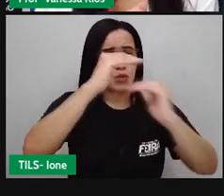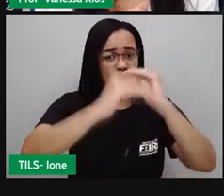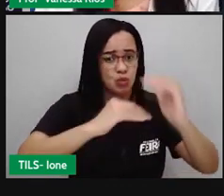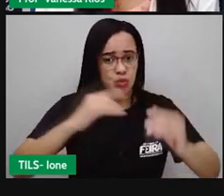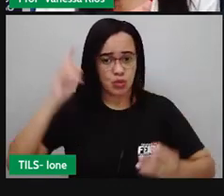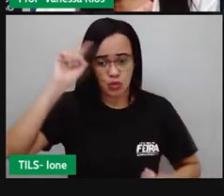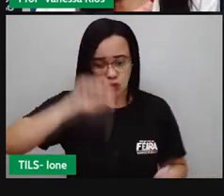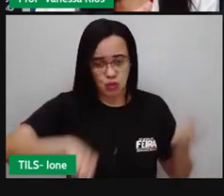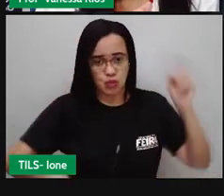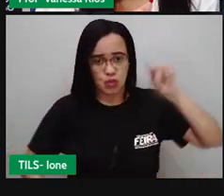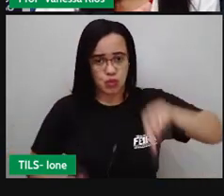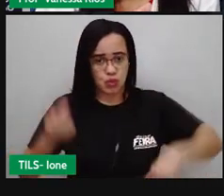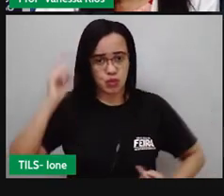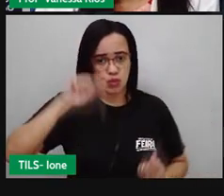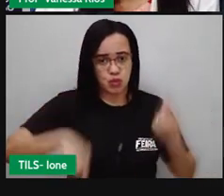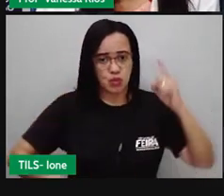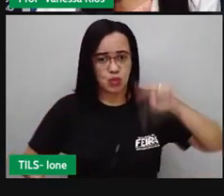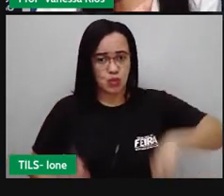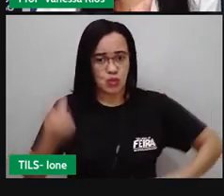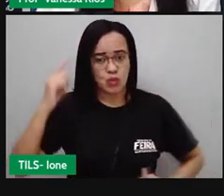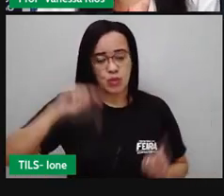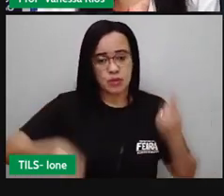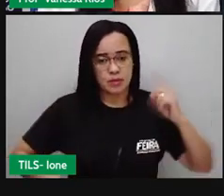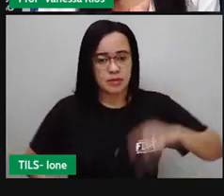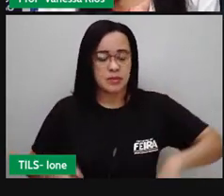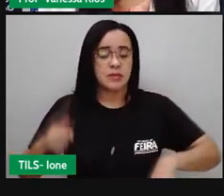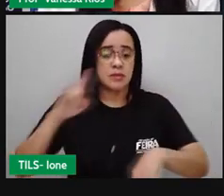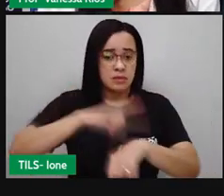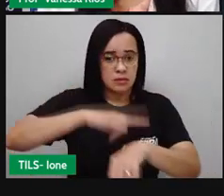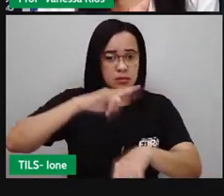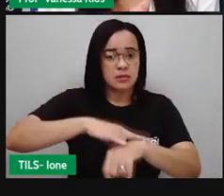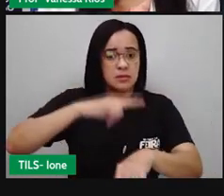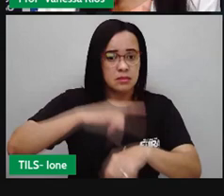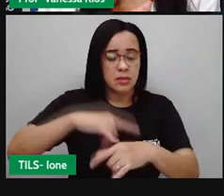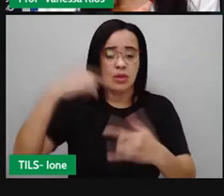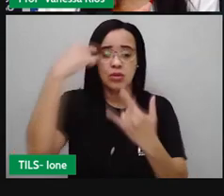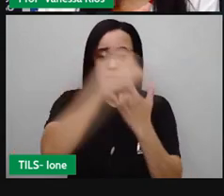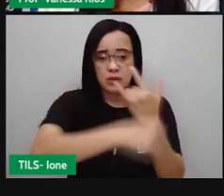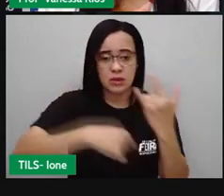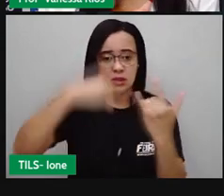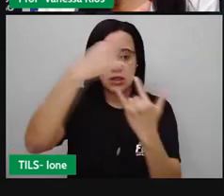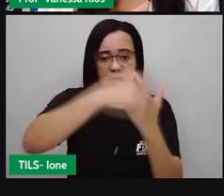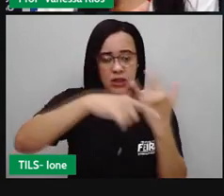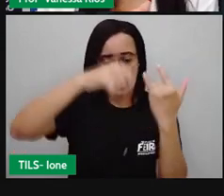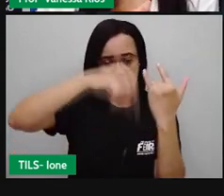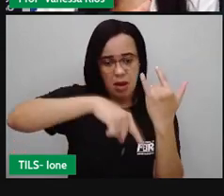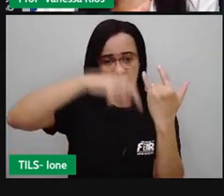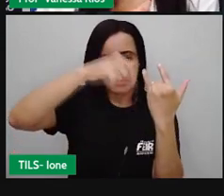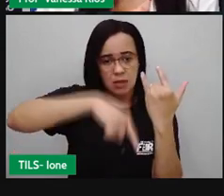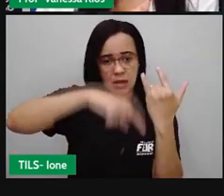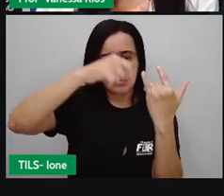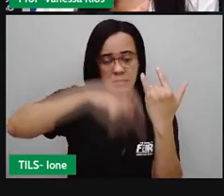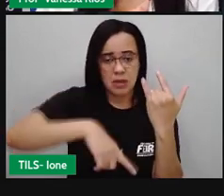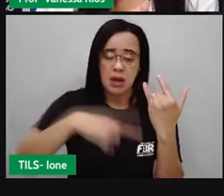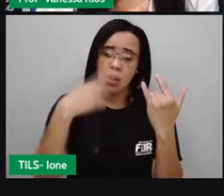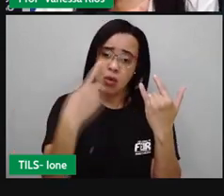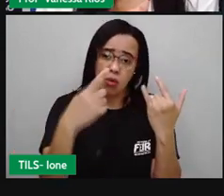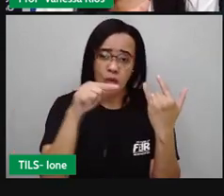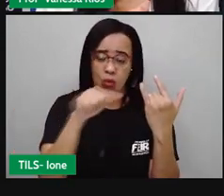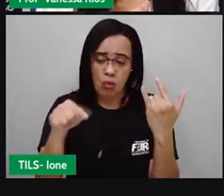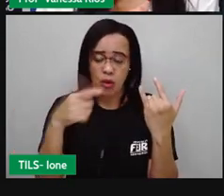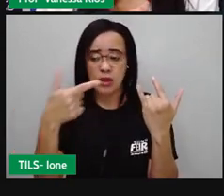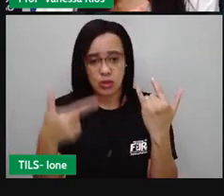1 a 2 litros de urina são produzidos e são aí expelidos, eliminados diariamente pelas pessoas.